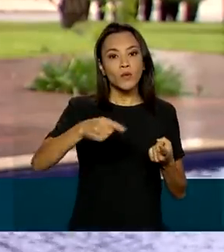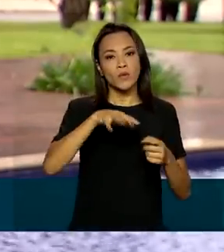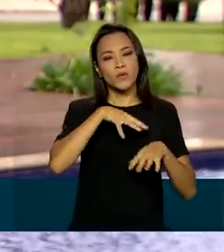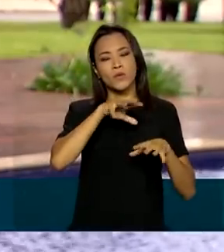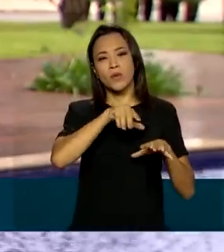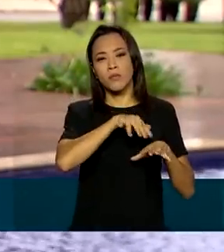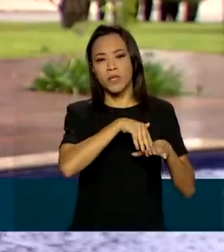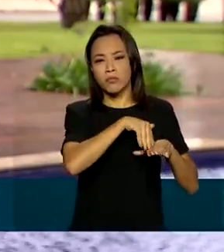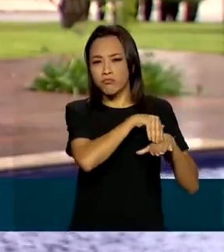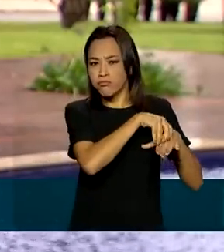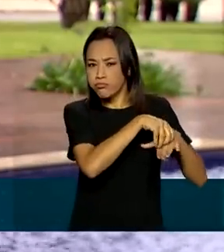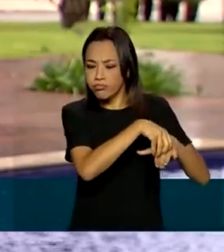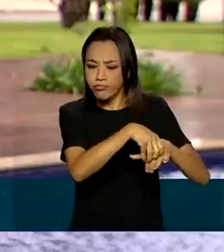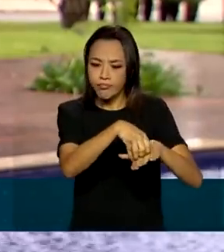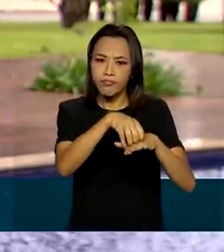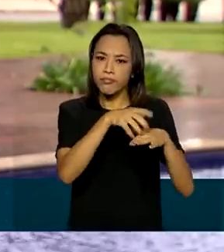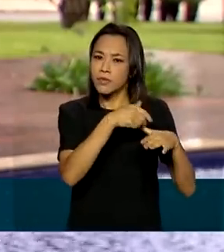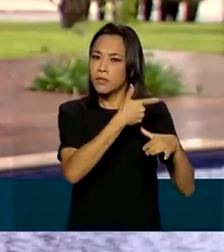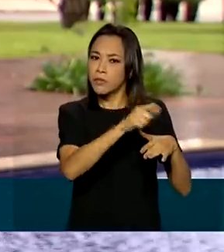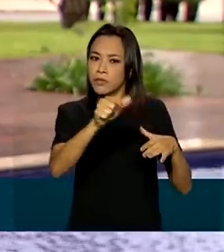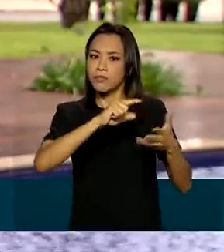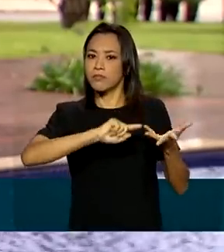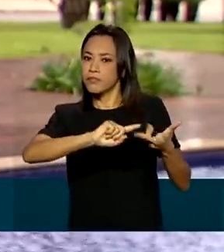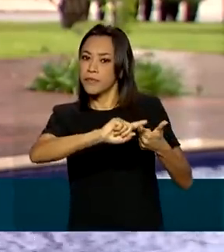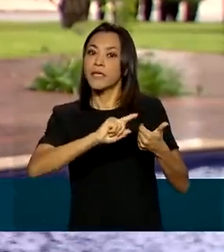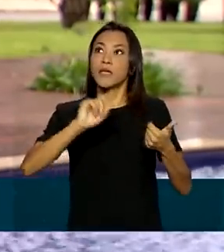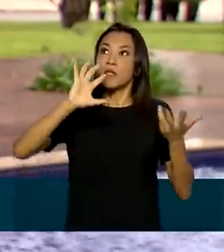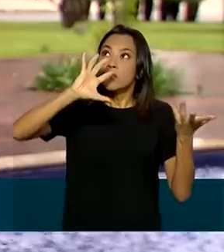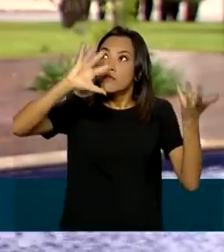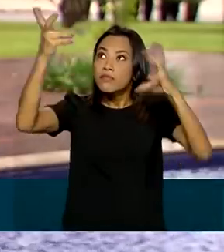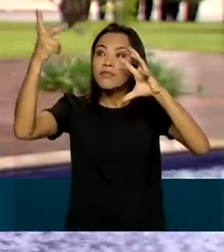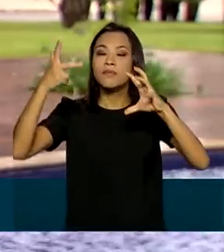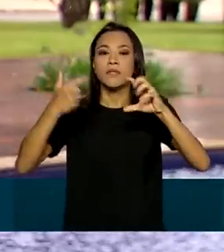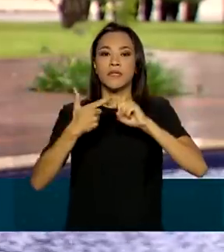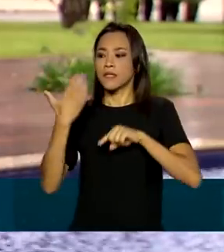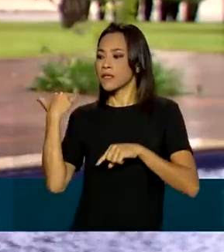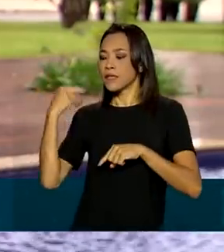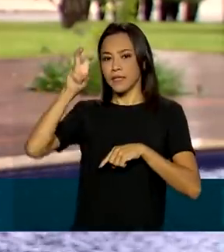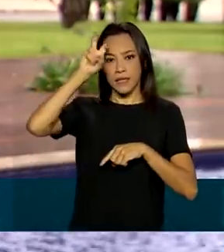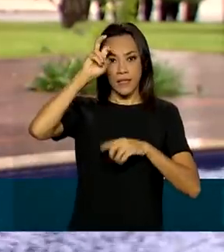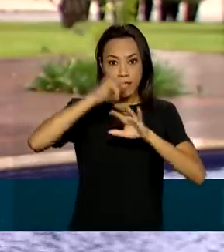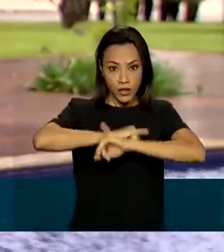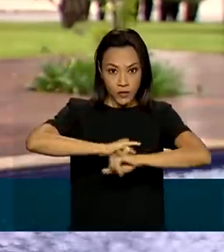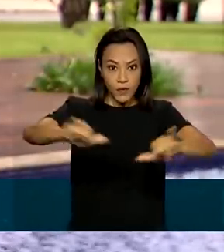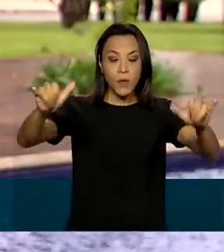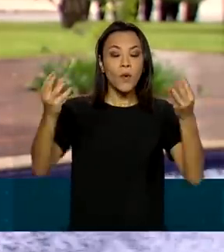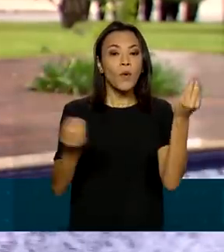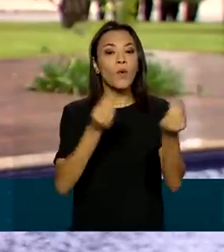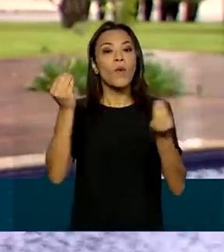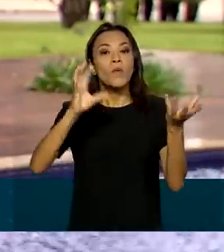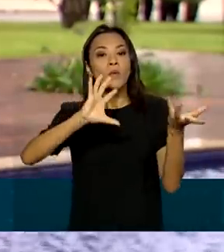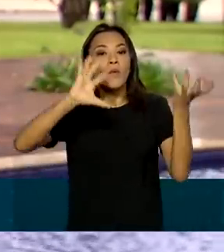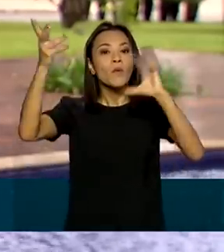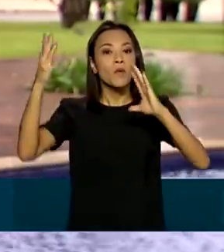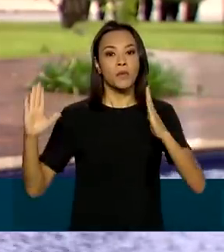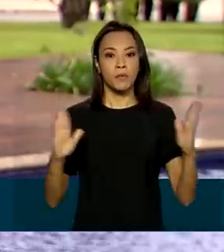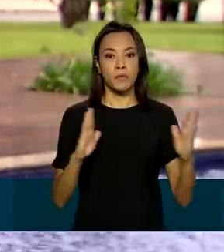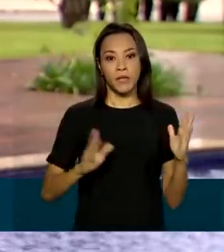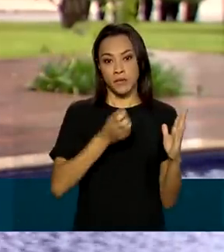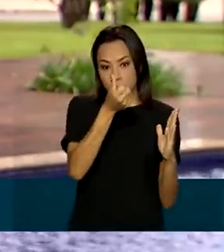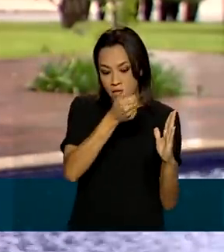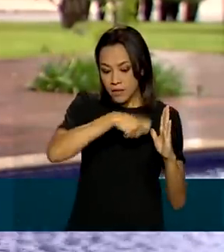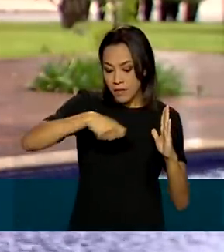aquaviário. O Instituto Nacional de Meteorologia lançou nesta quinta-feira a previsão climática para os próximos seis